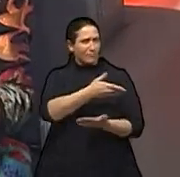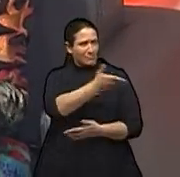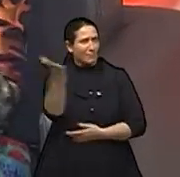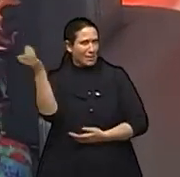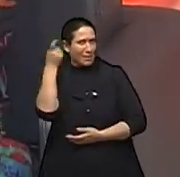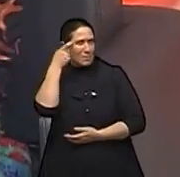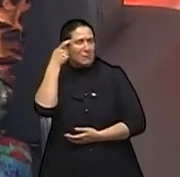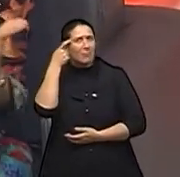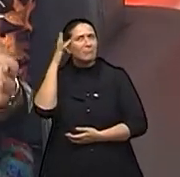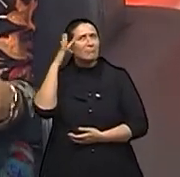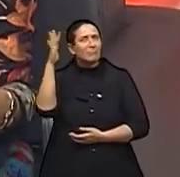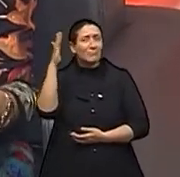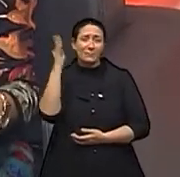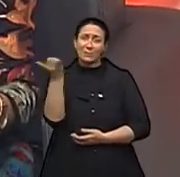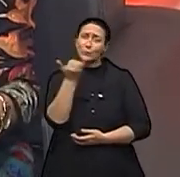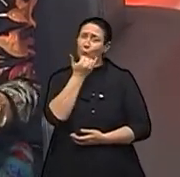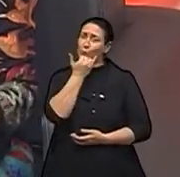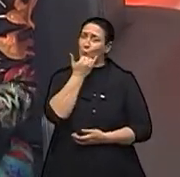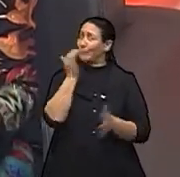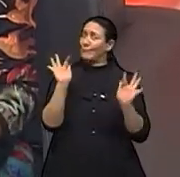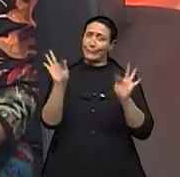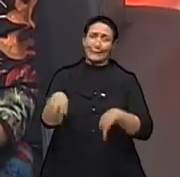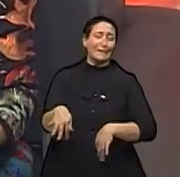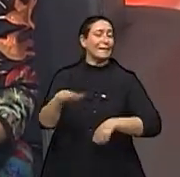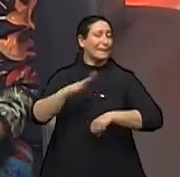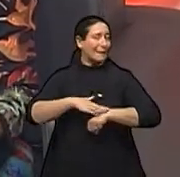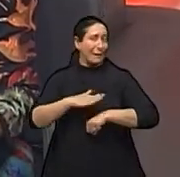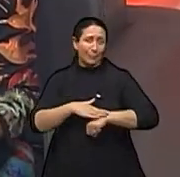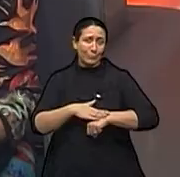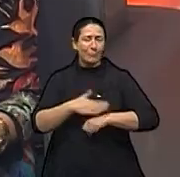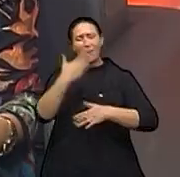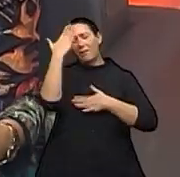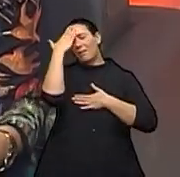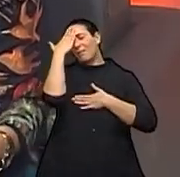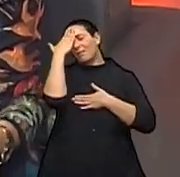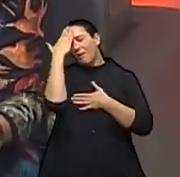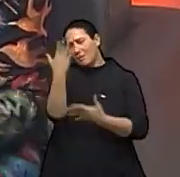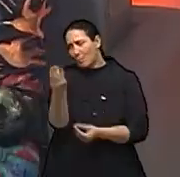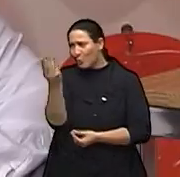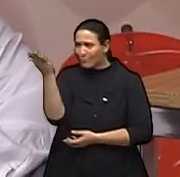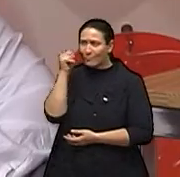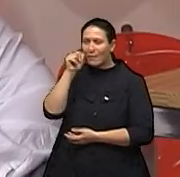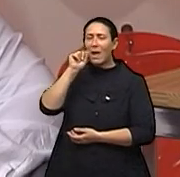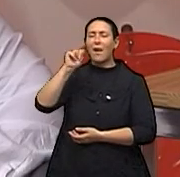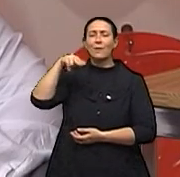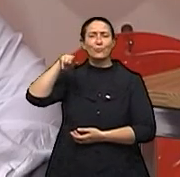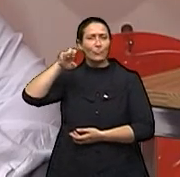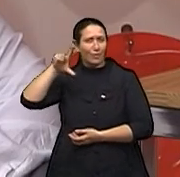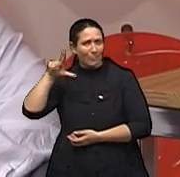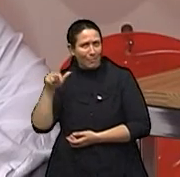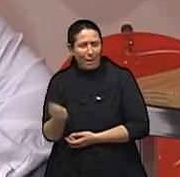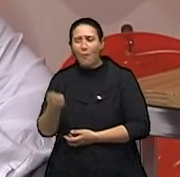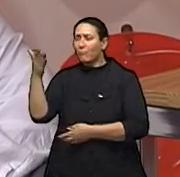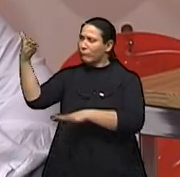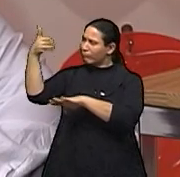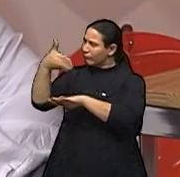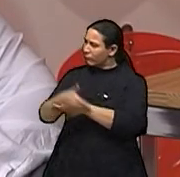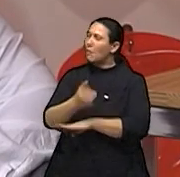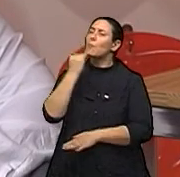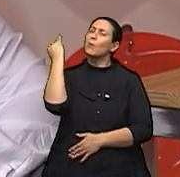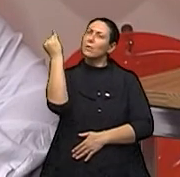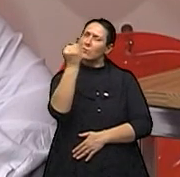sobre isso. Mas não temos mais tempo de continuar conversando aqui. A gente agradece muito, Ângela, a tua presença neste programa. Foi